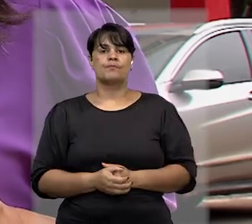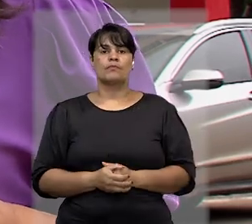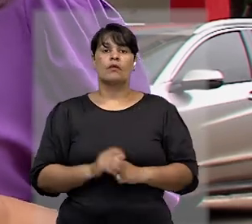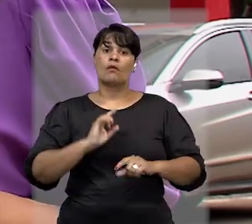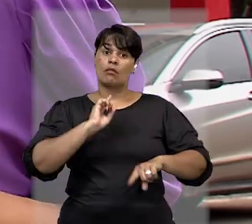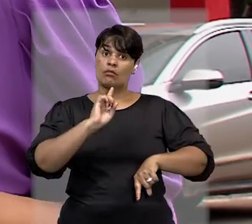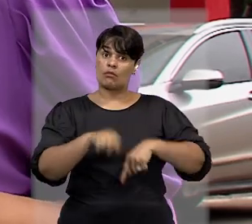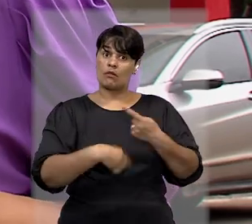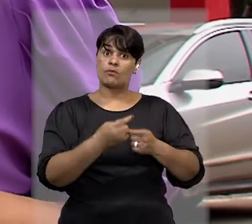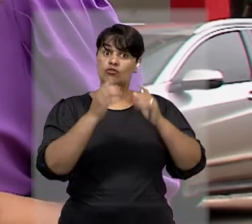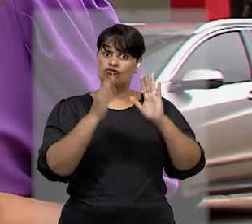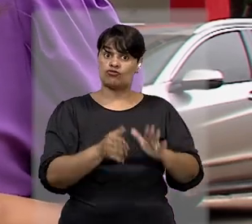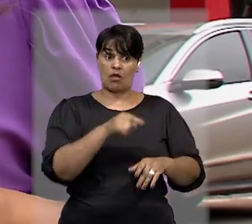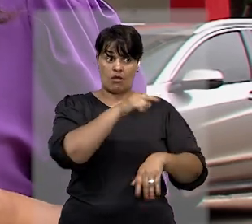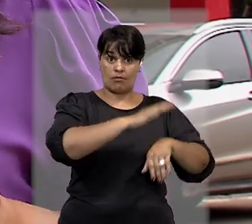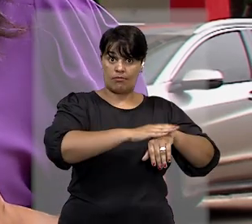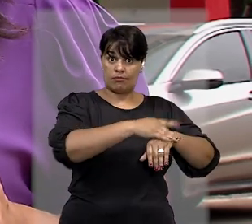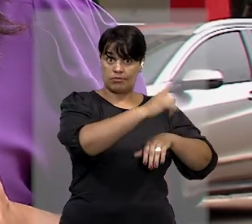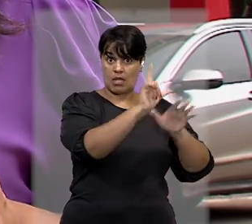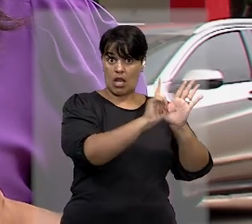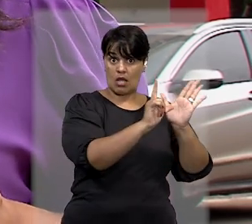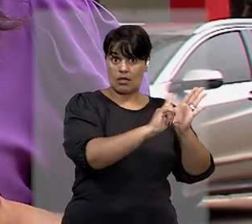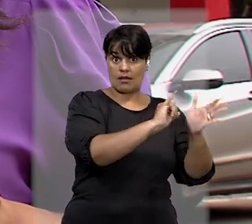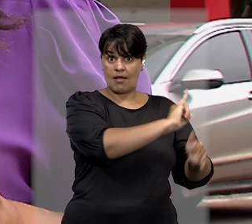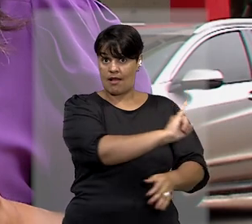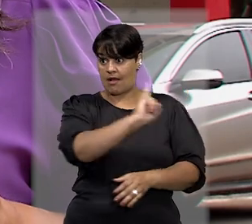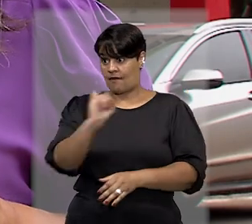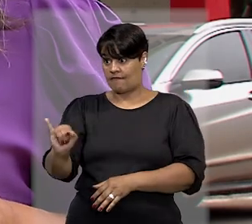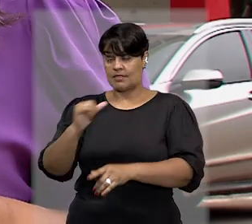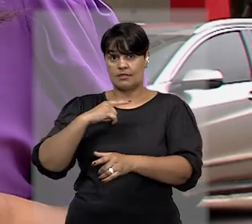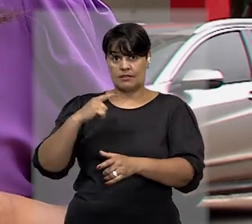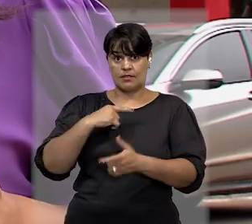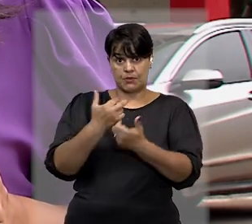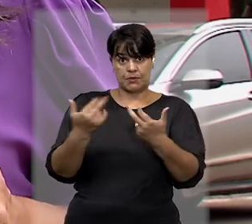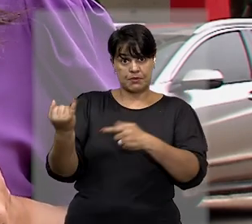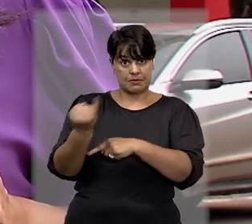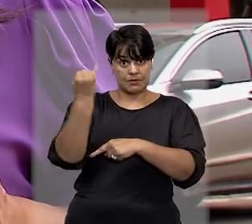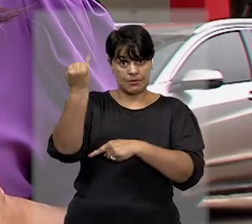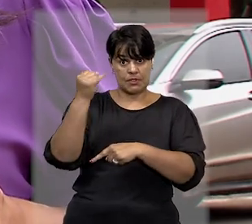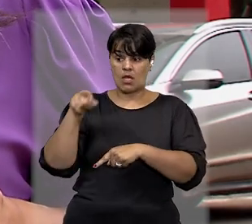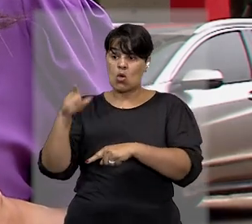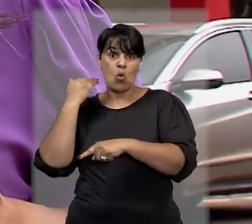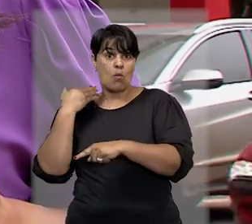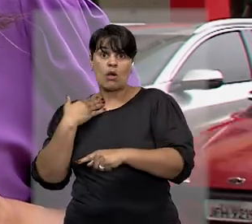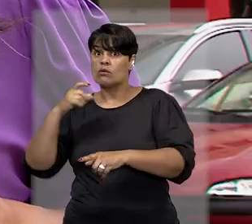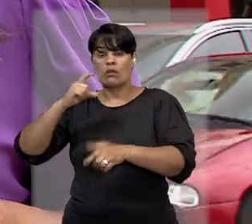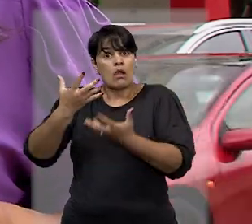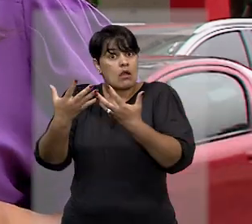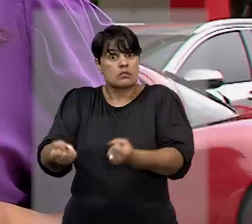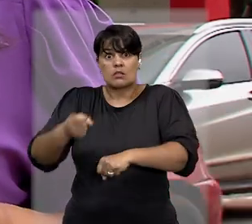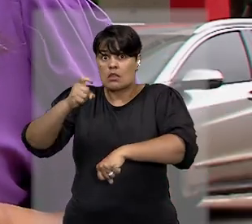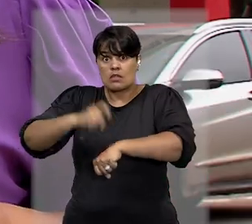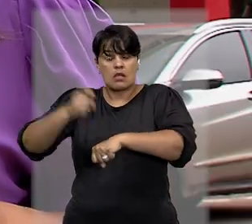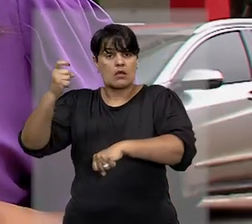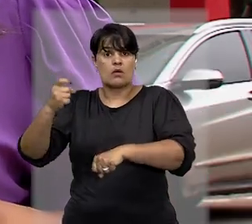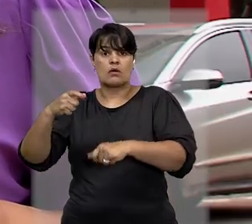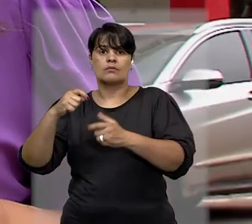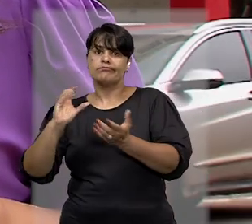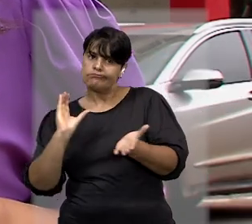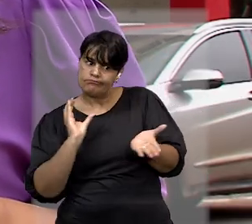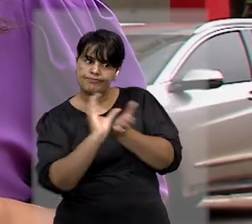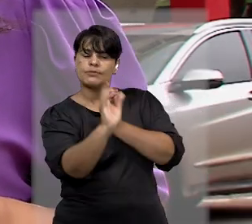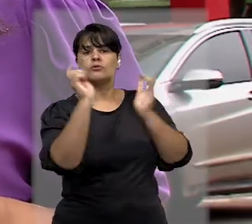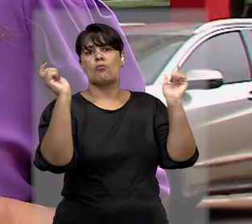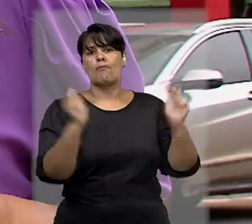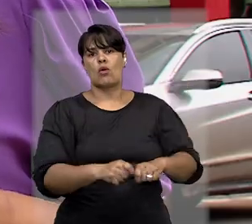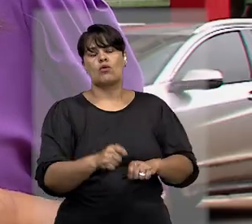fato relevante pela Americanas, o banco declarou o vencimento antecipado de todas as obrigações da avarejista, de forma a permitir a